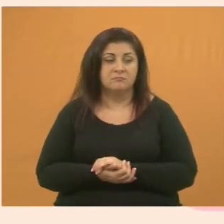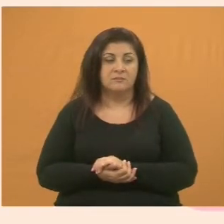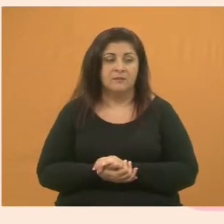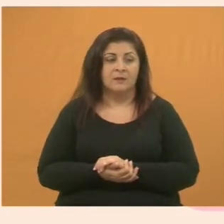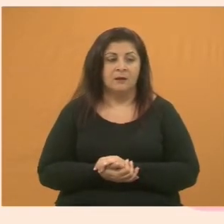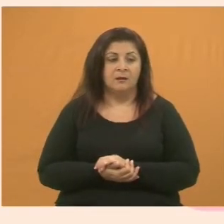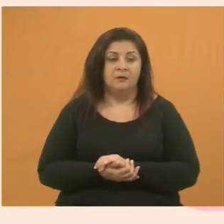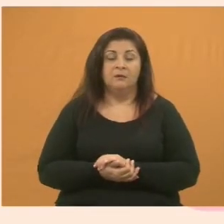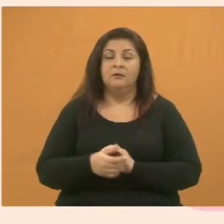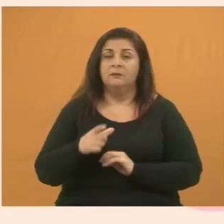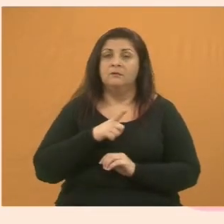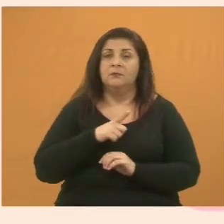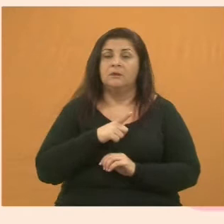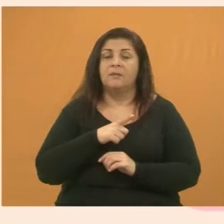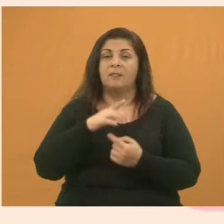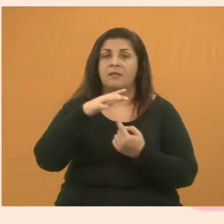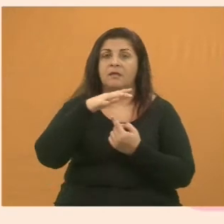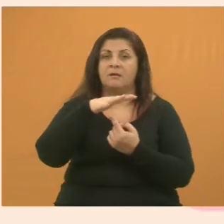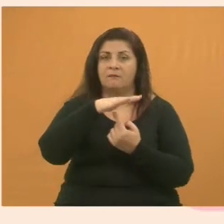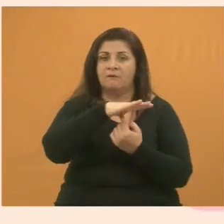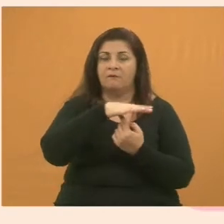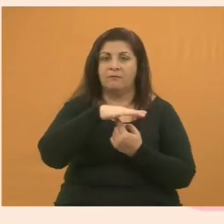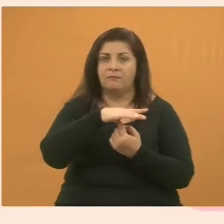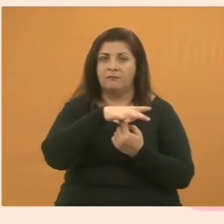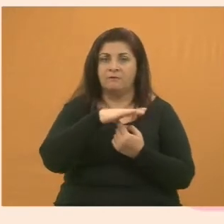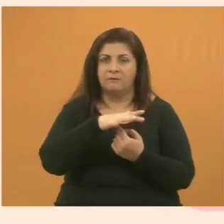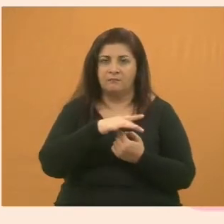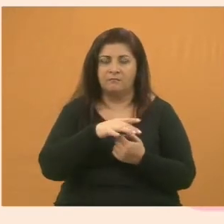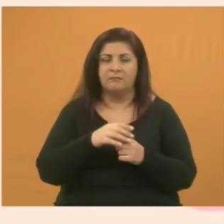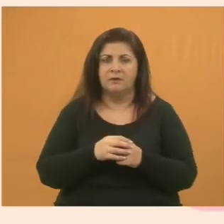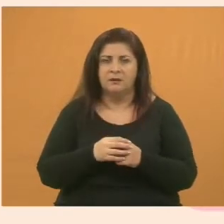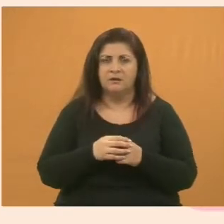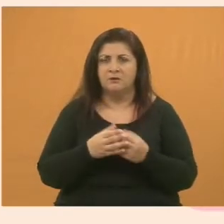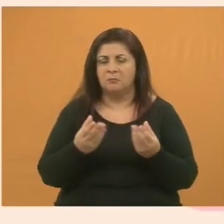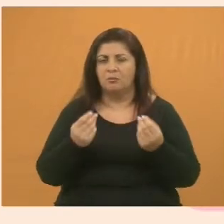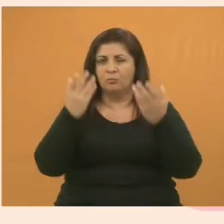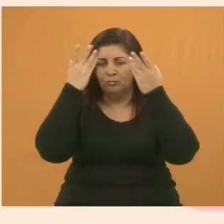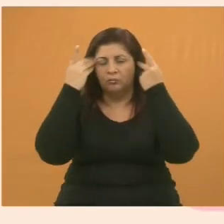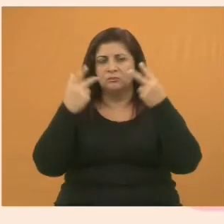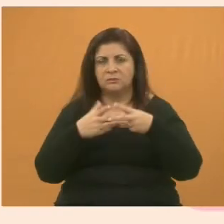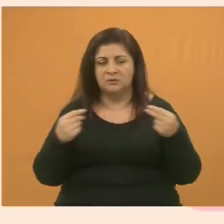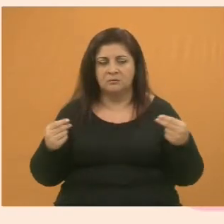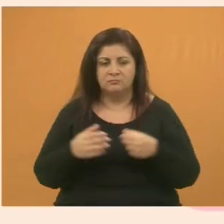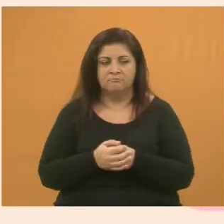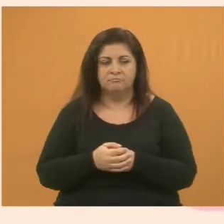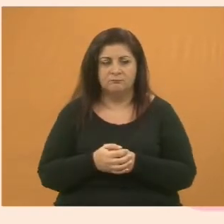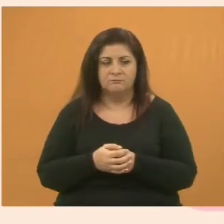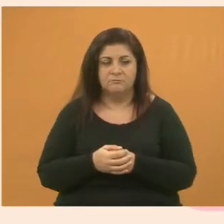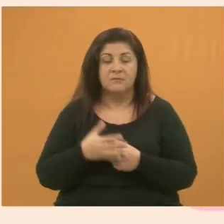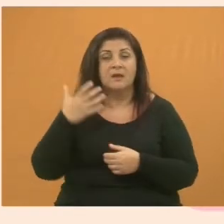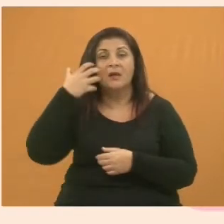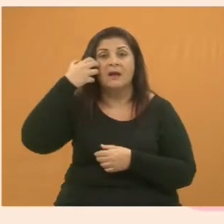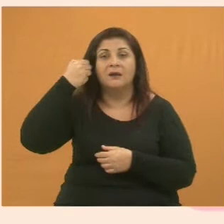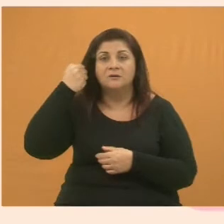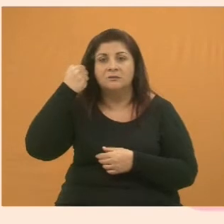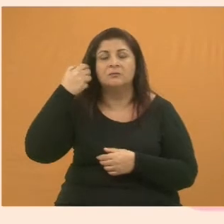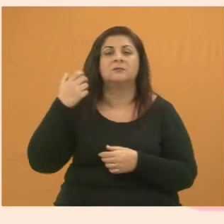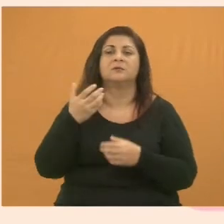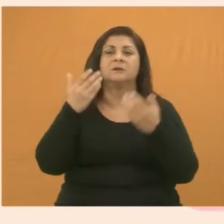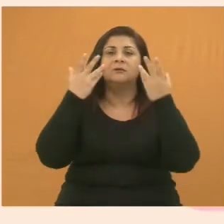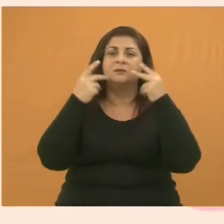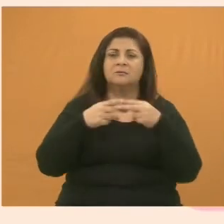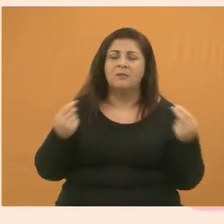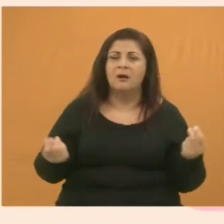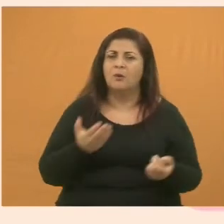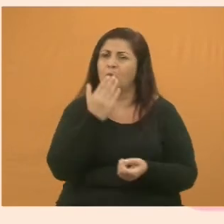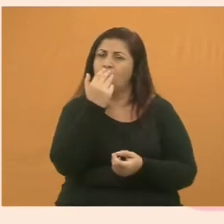nós vamos ter nesta semana a Feira Multipet lá na Praça Raul Chaves a partir das nove horas. Adoção de animais, barracas de comidas,